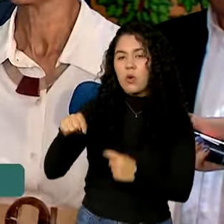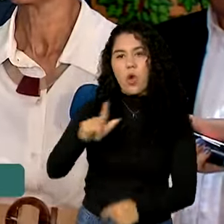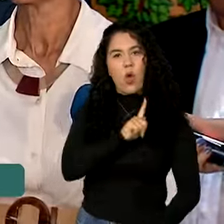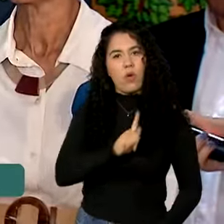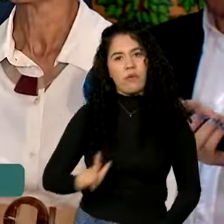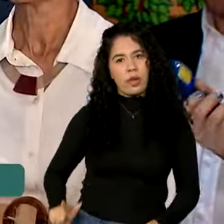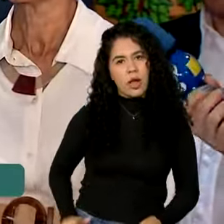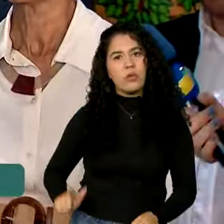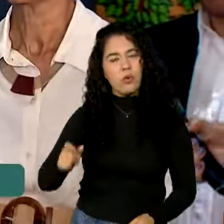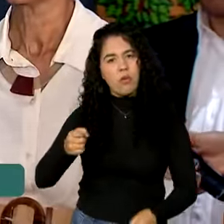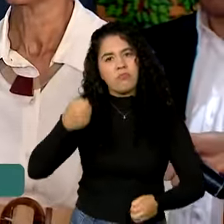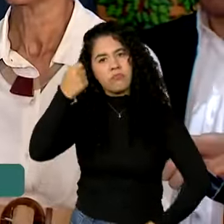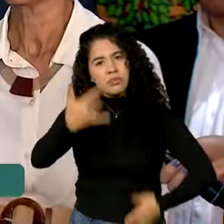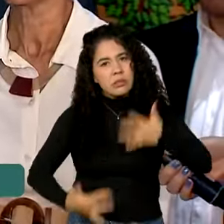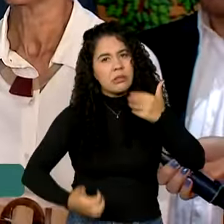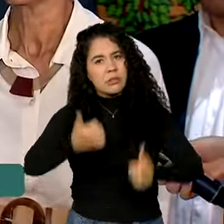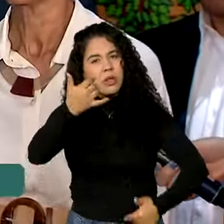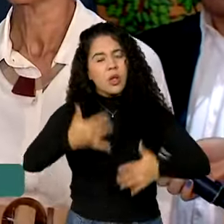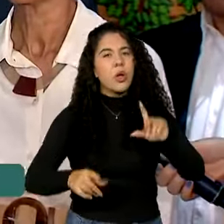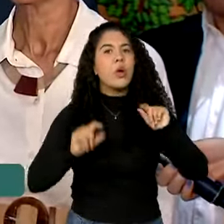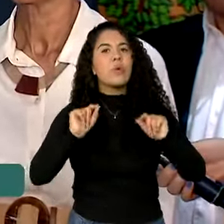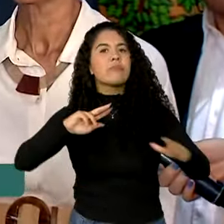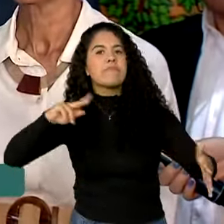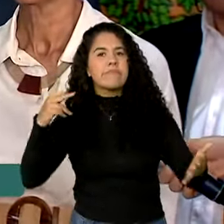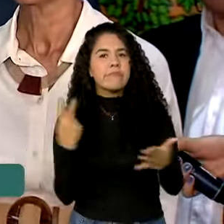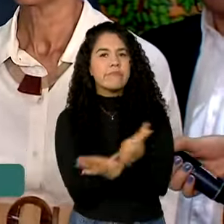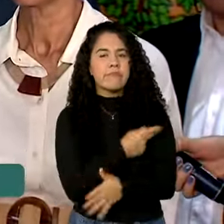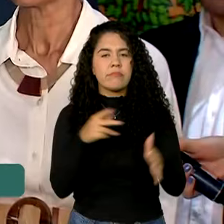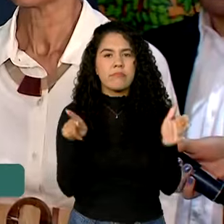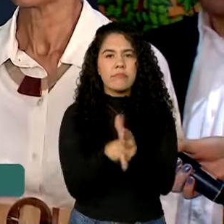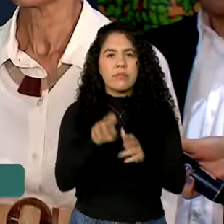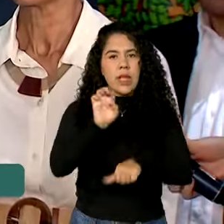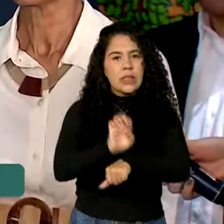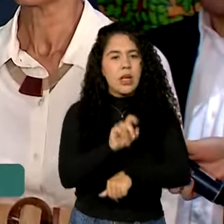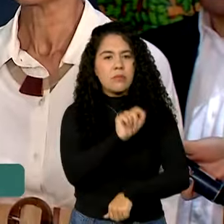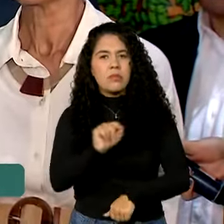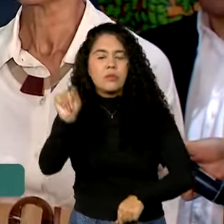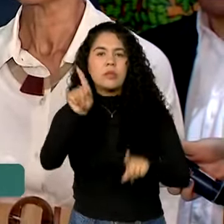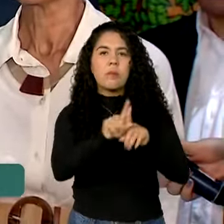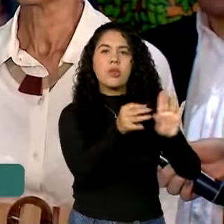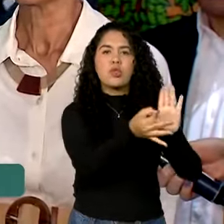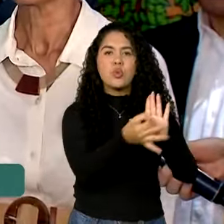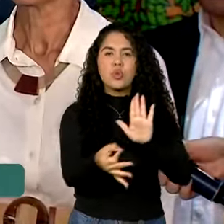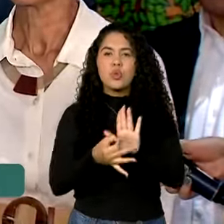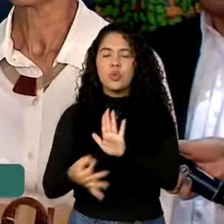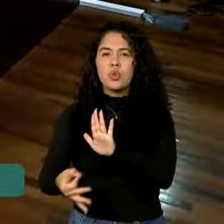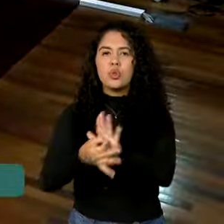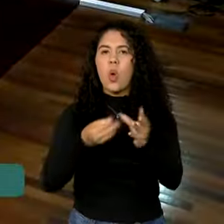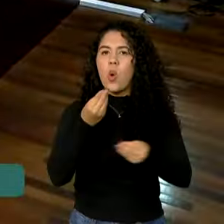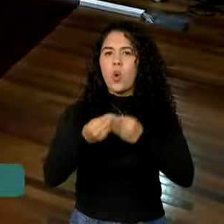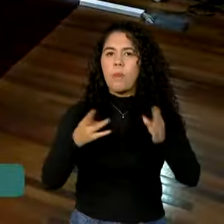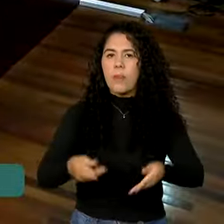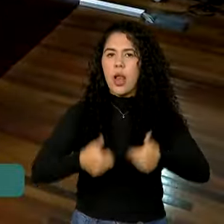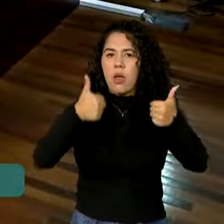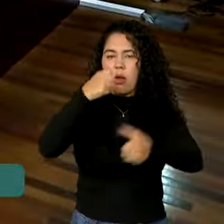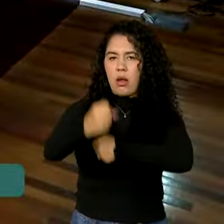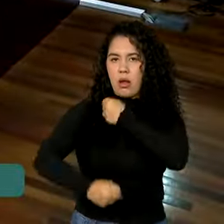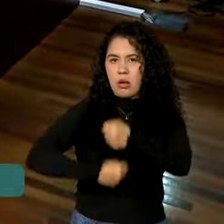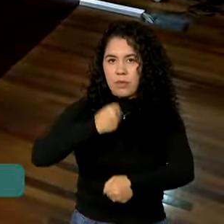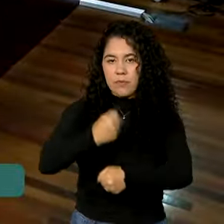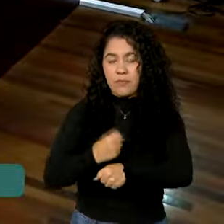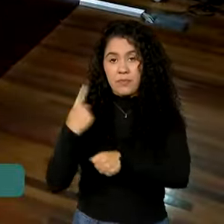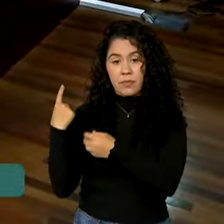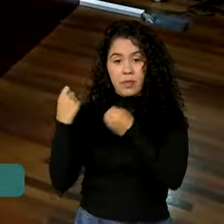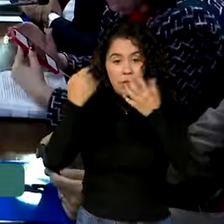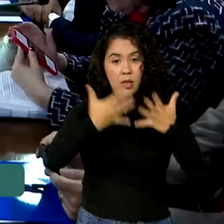relataram a realidade de cada um dos seus estados e sugestões estruturais para o ano que vem. Segundo a Casa Civil,